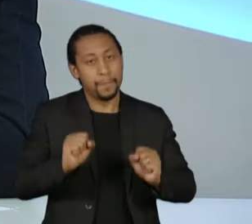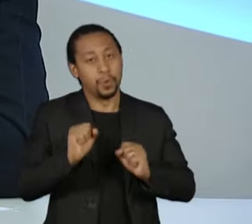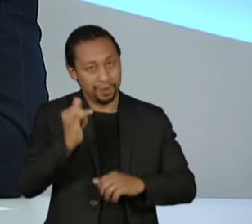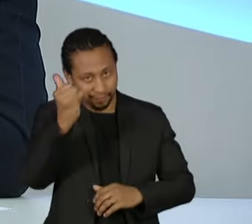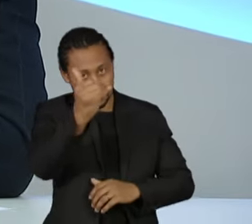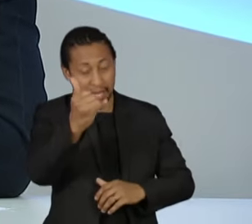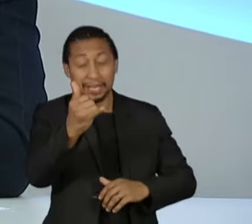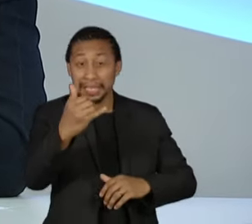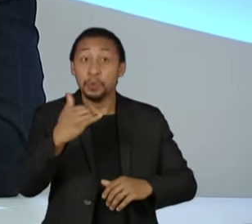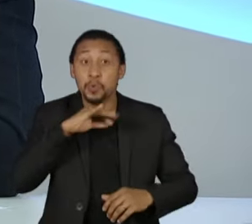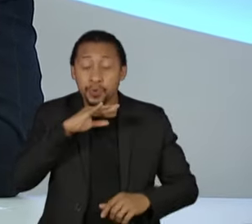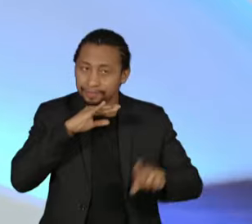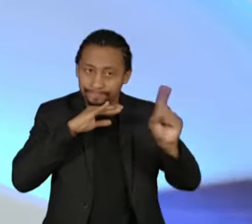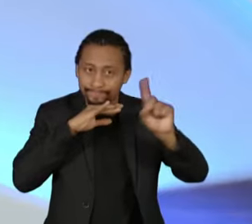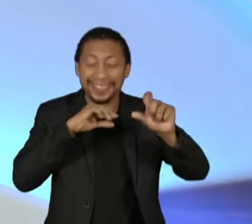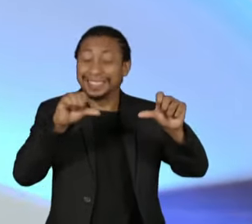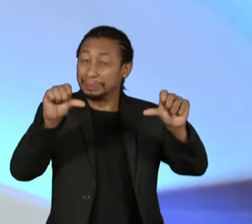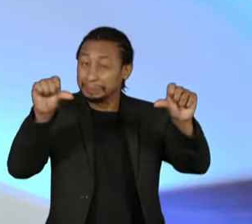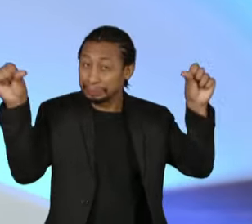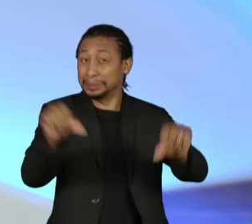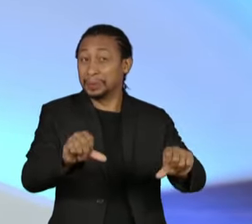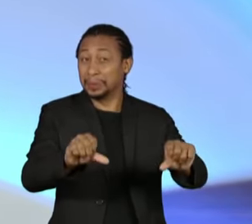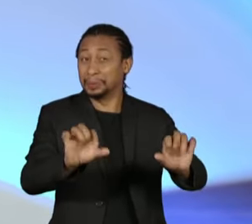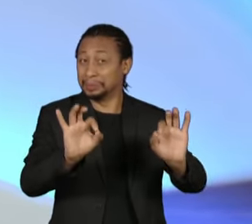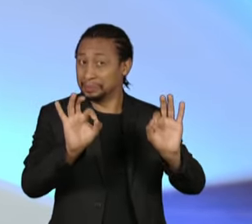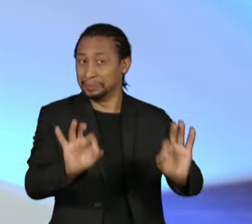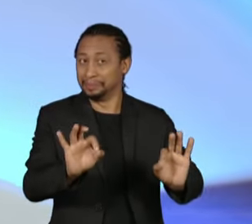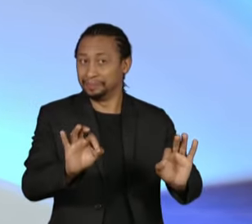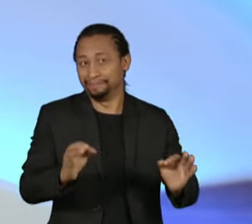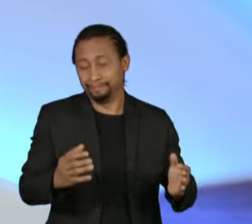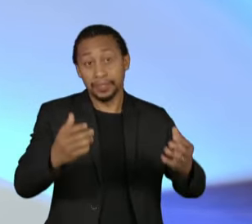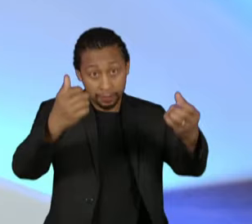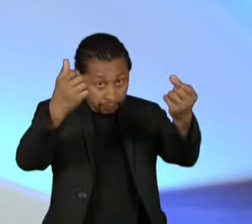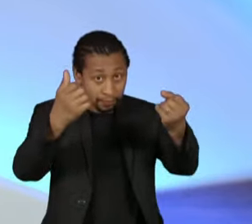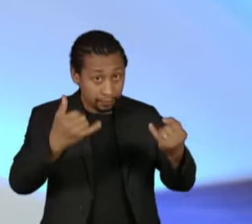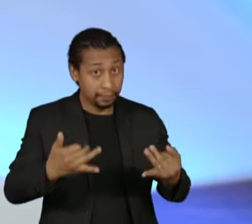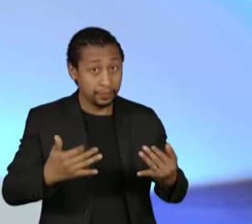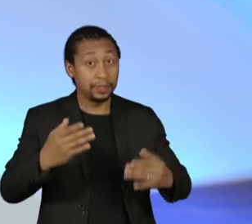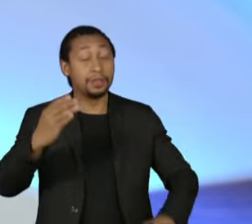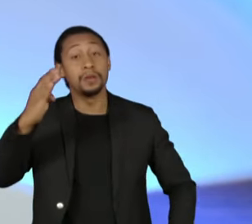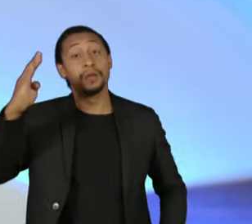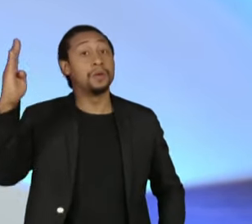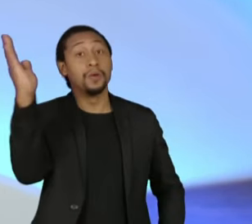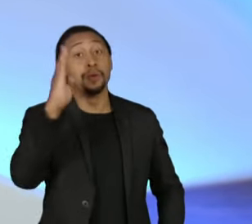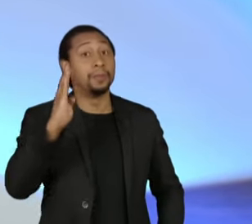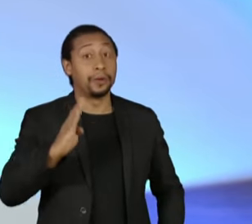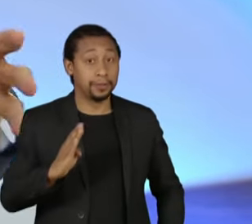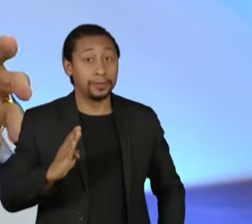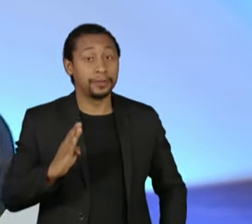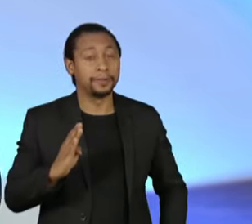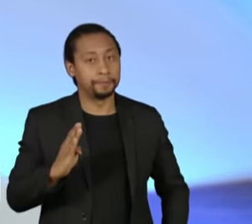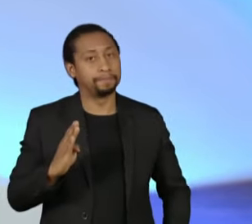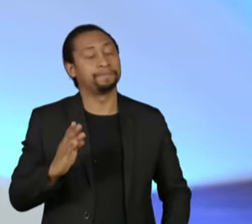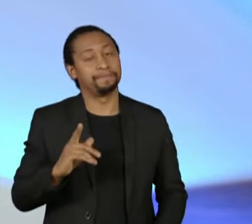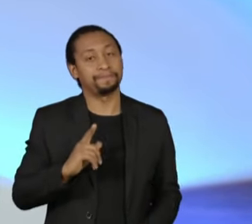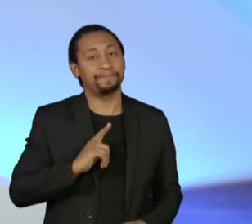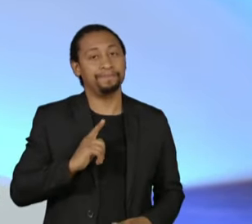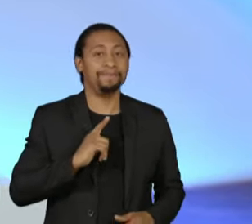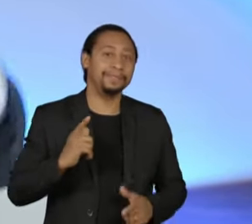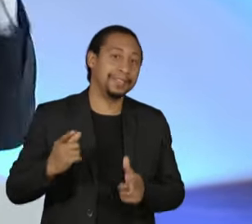Muito pior. Veja, nós estamos falando aqui de um país que tem um endividamento, a dívida